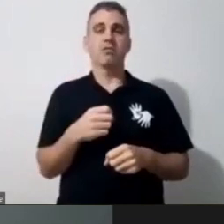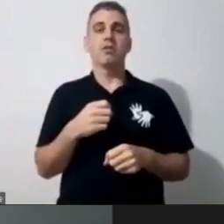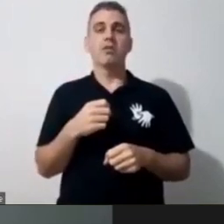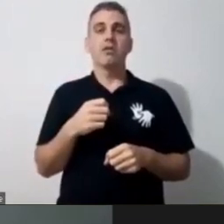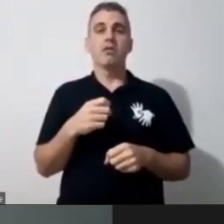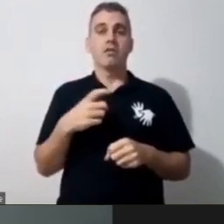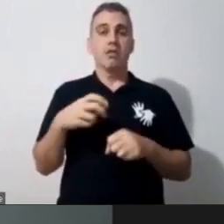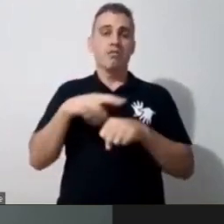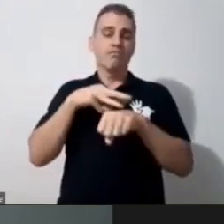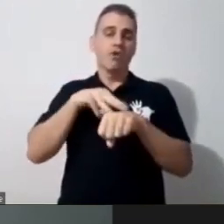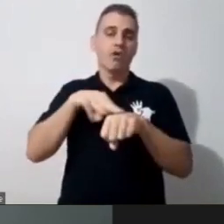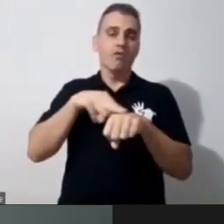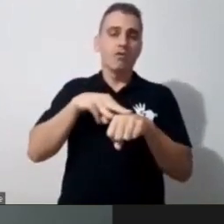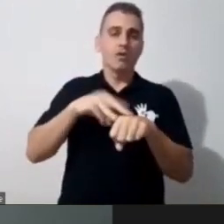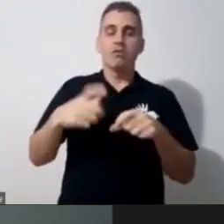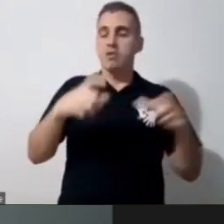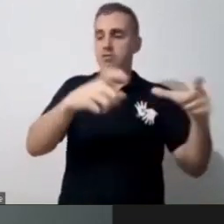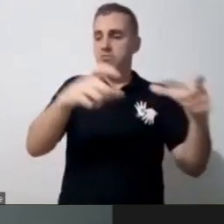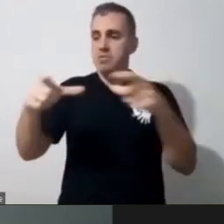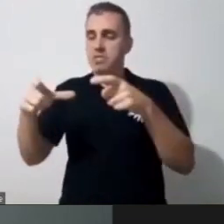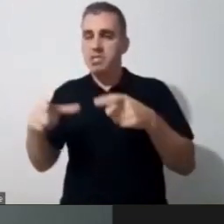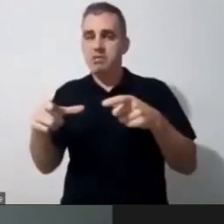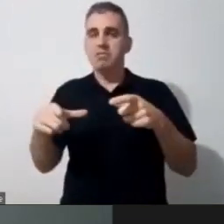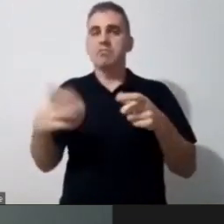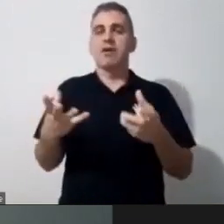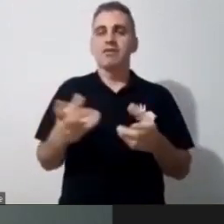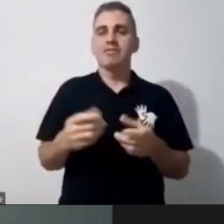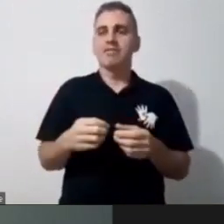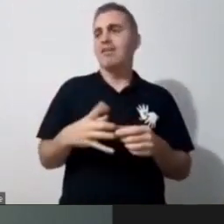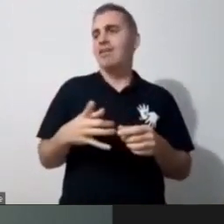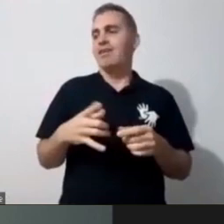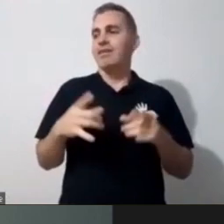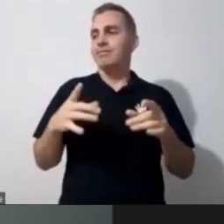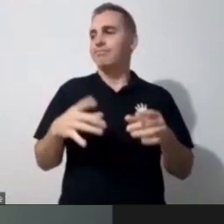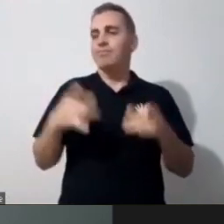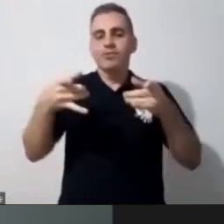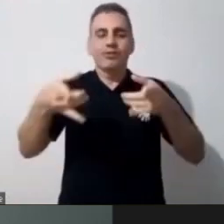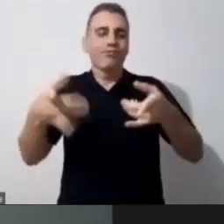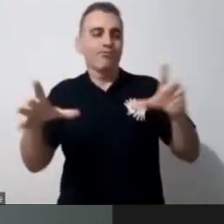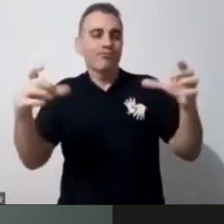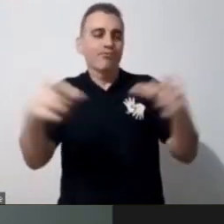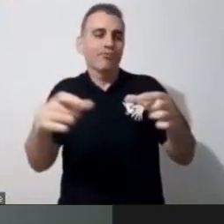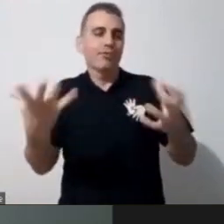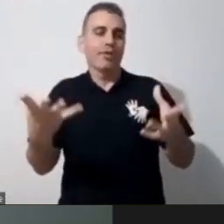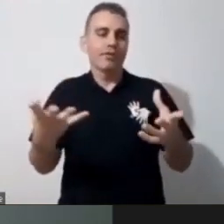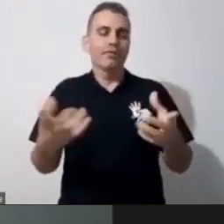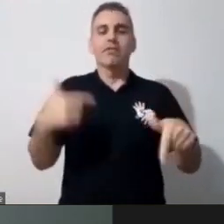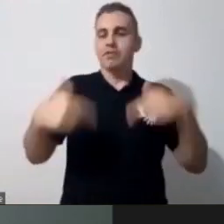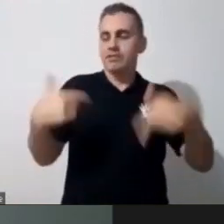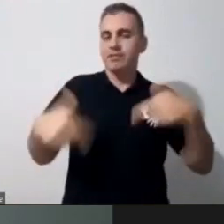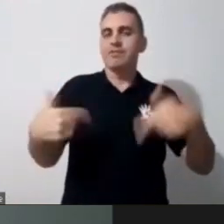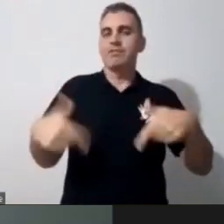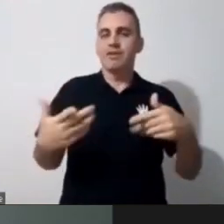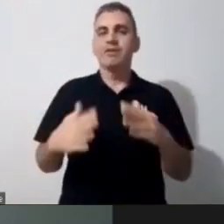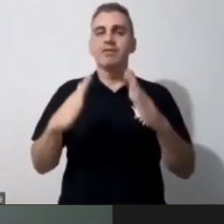também num espaço onde a gente incluiu dentro da nossa casa o ambiente de trabalho, então eu estou num